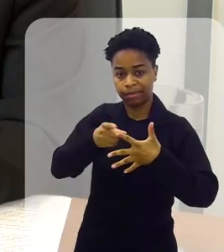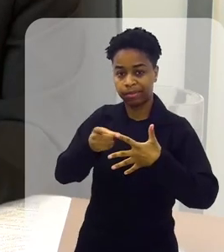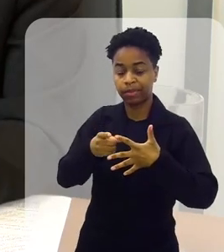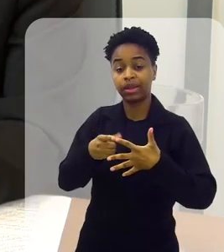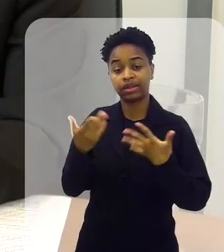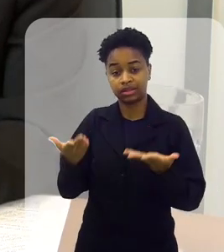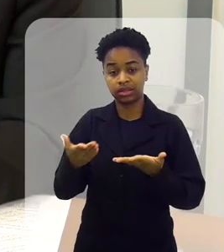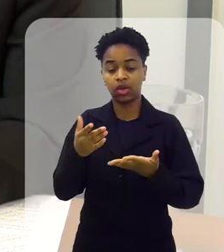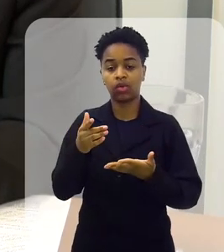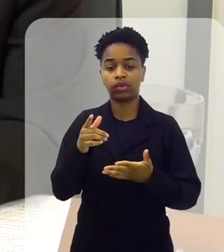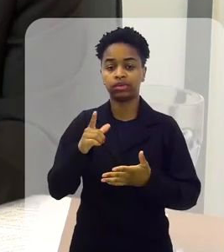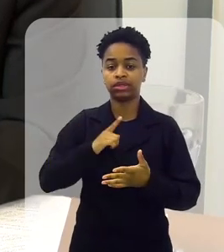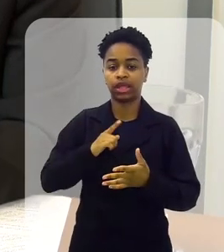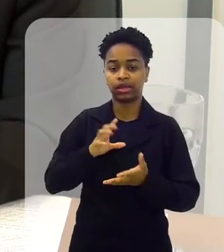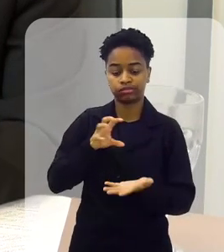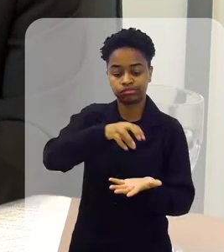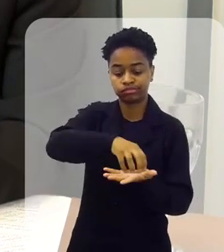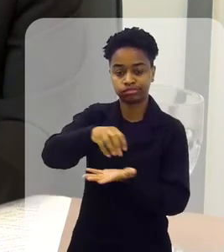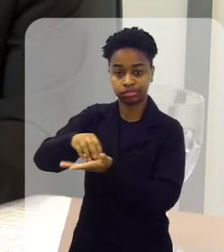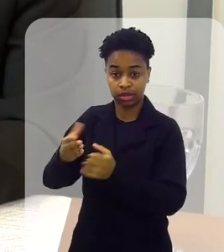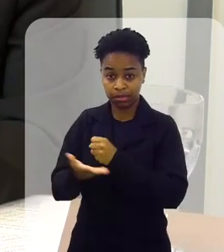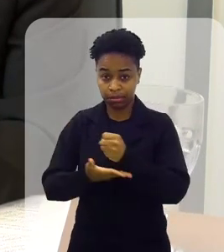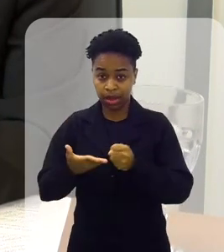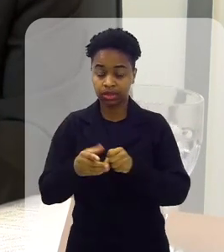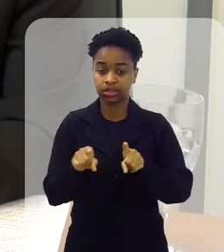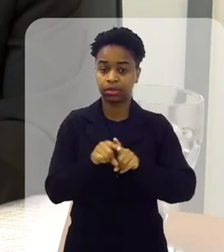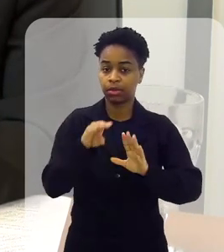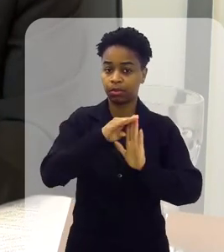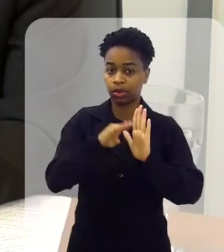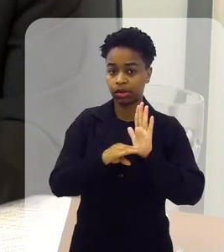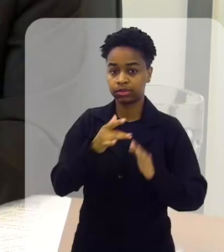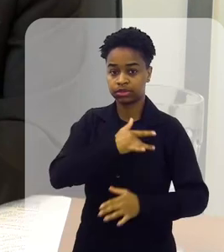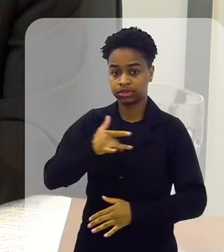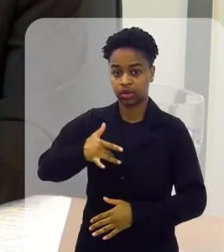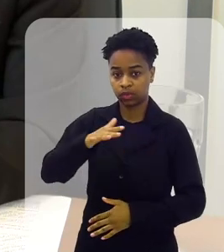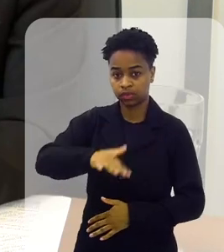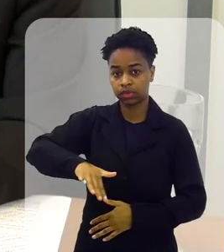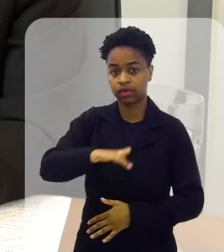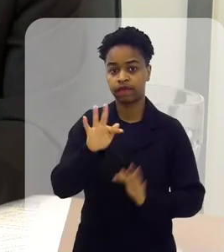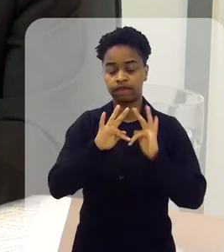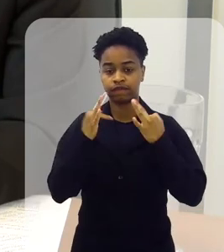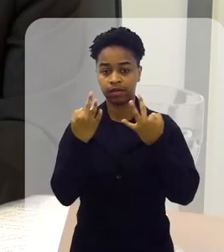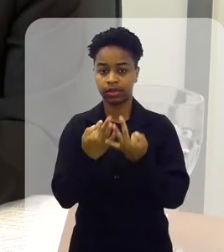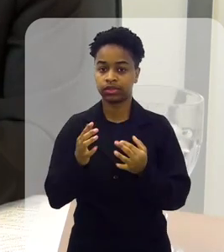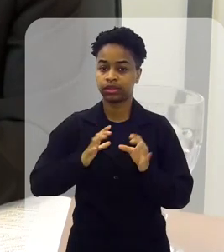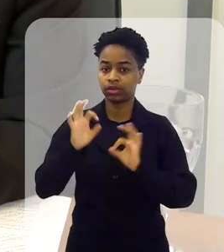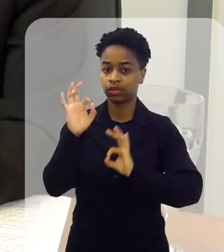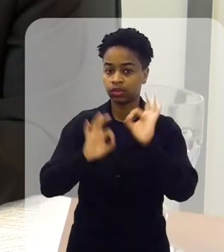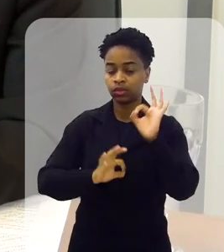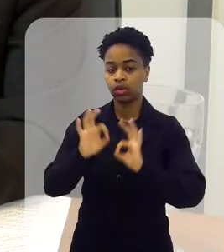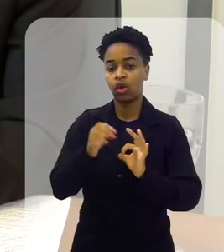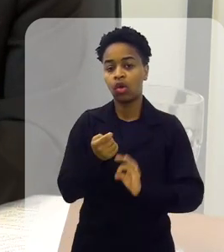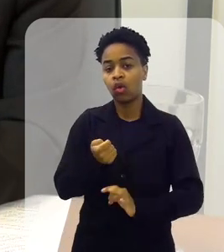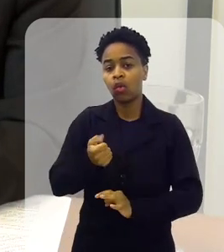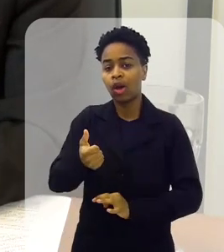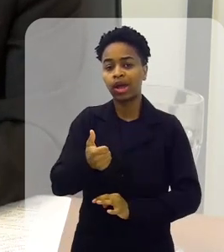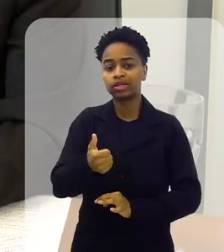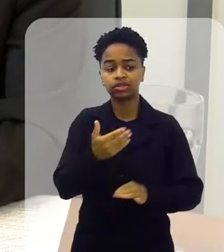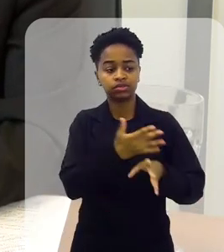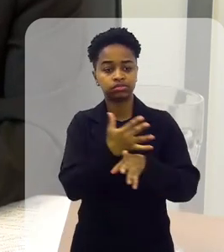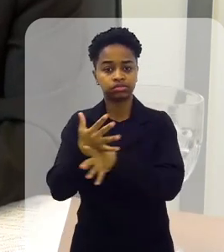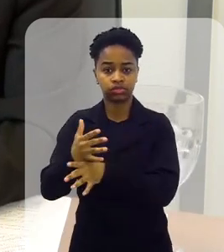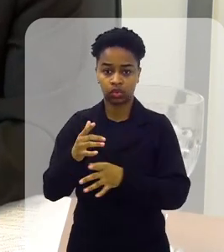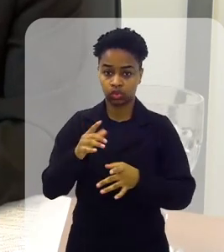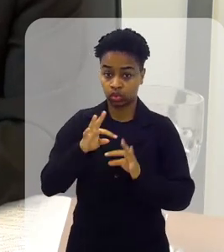dos casos, né? São as unidades básicas, os programas de saúde da família. E eles estão estruturados em quase todos